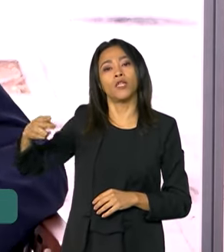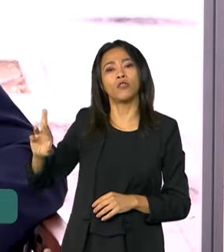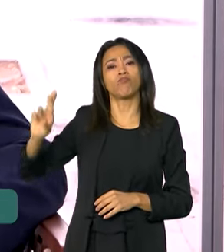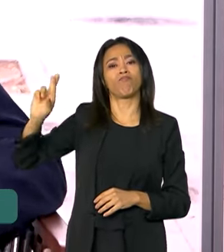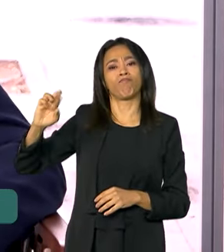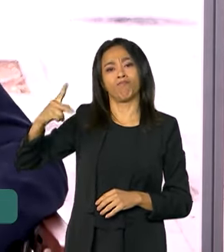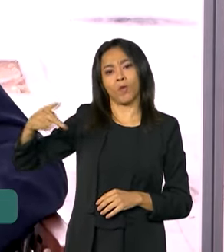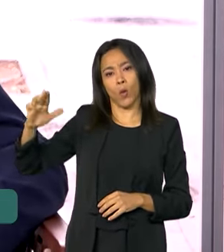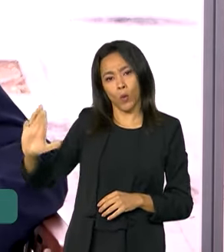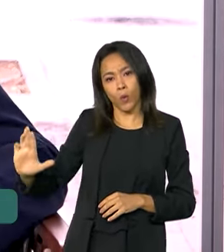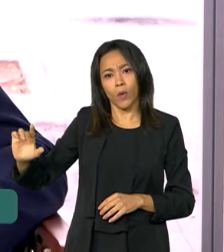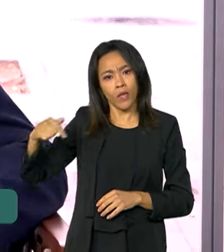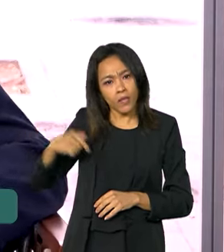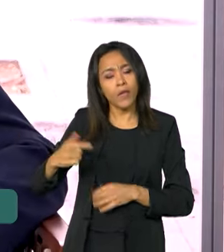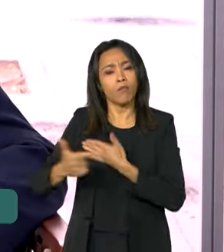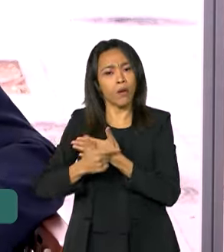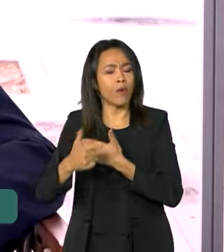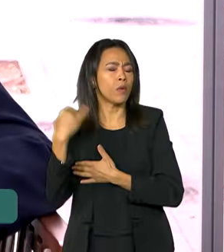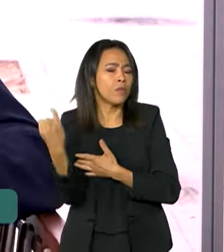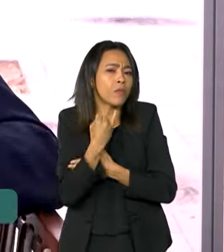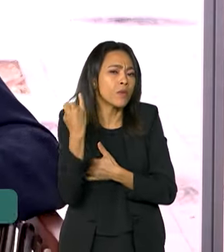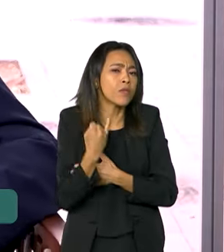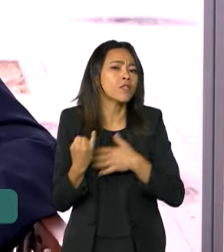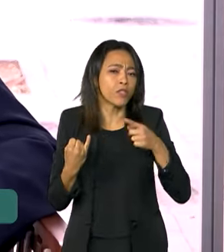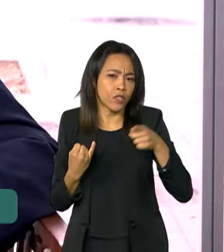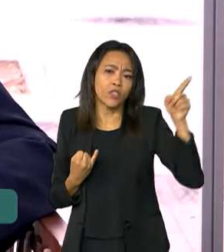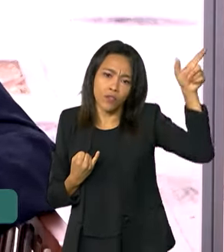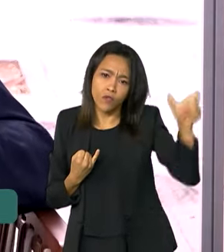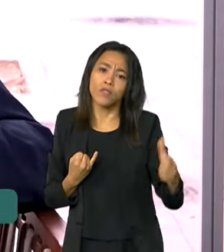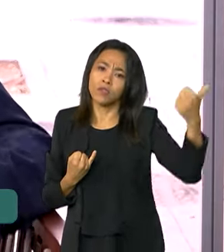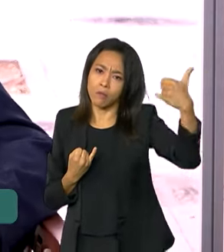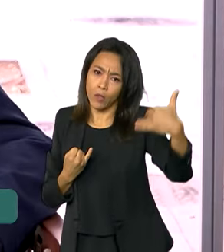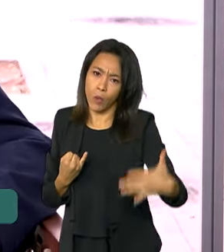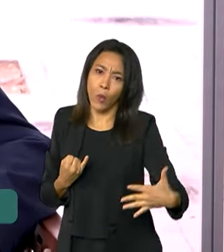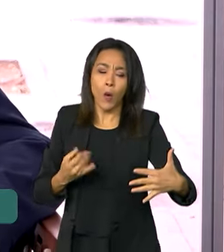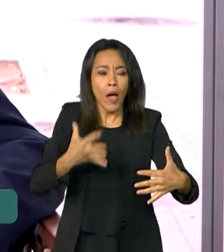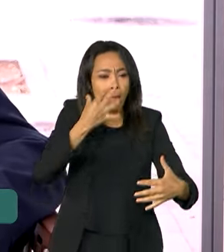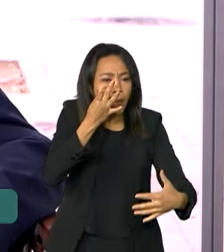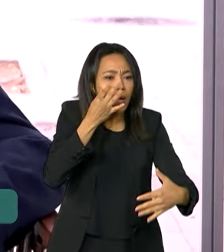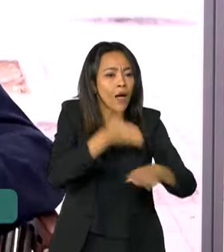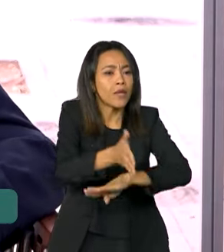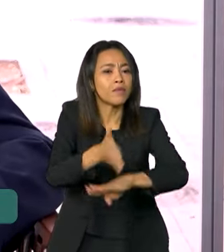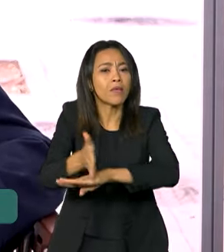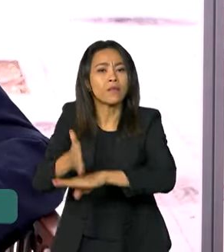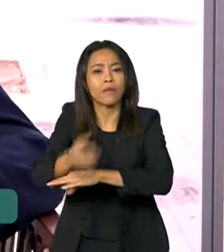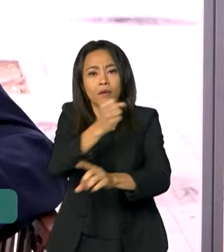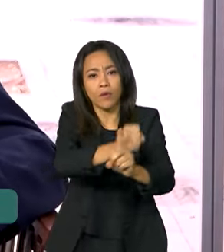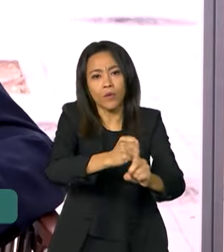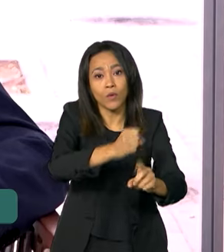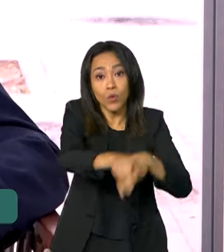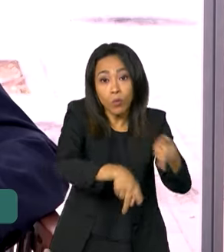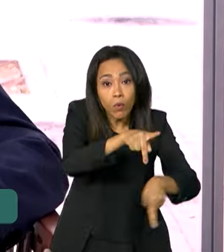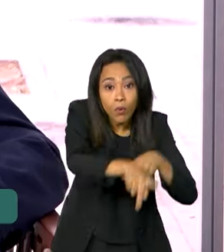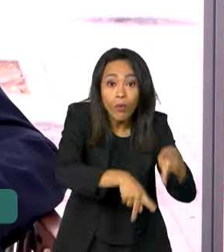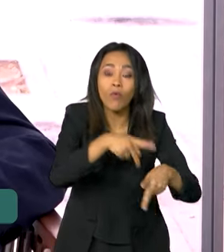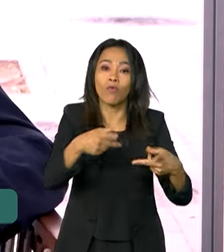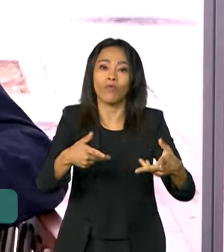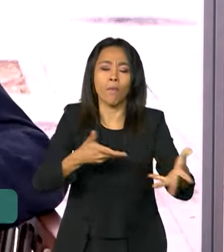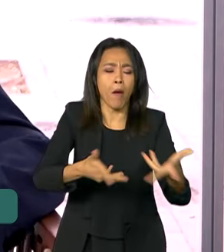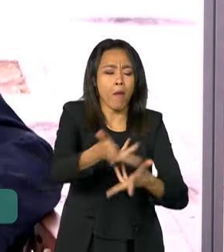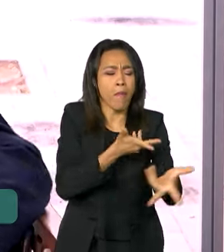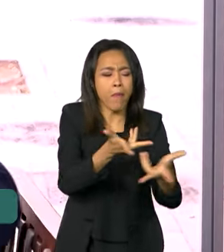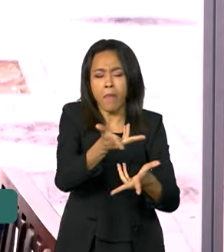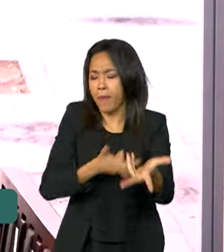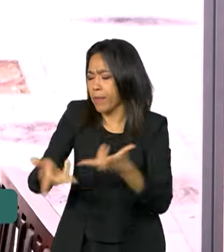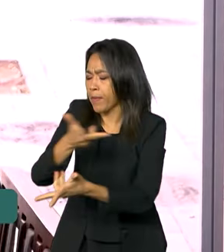papel importante, inclusive, nisso que você está falando. A presença do povo, os debates aqui, possibilitam uma interação e